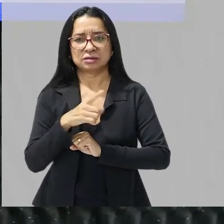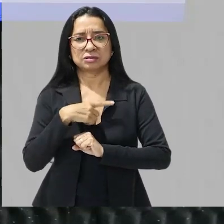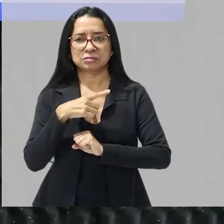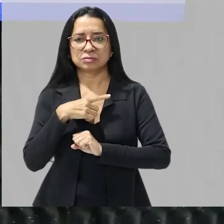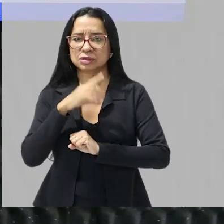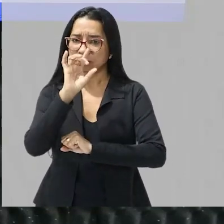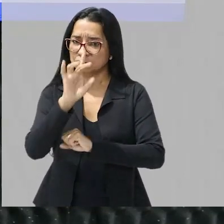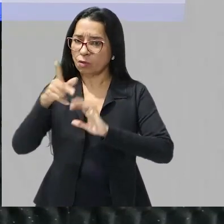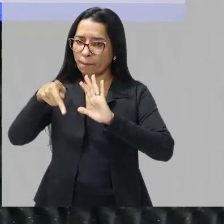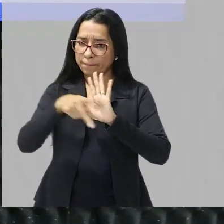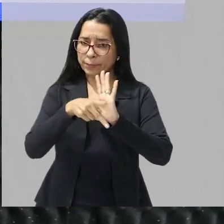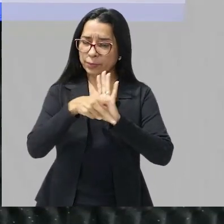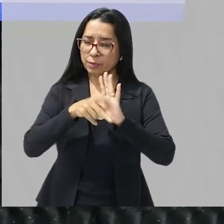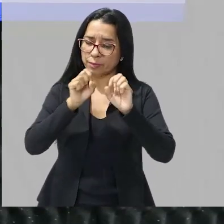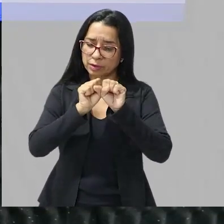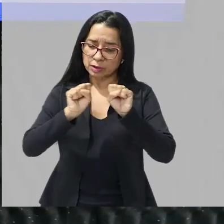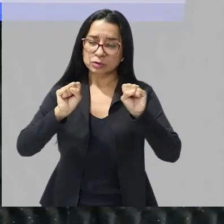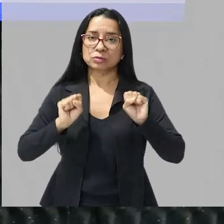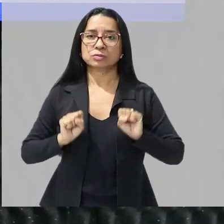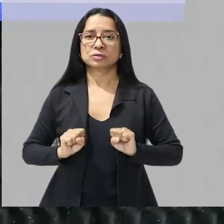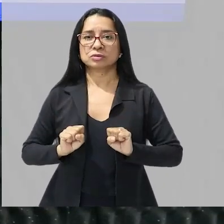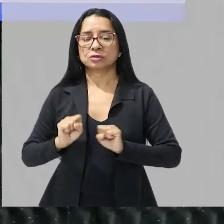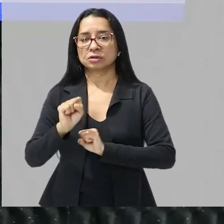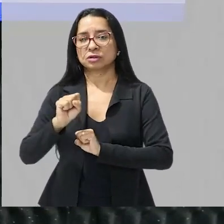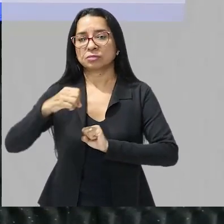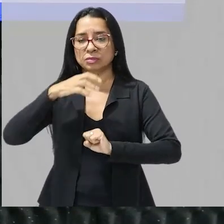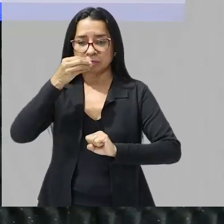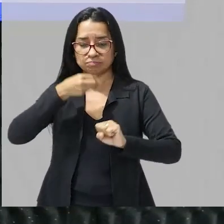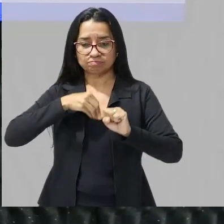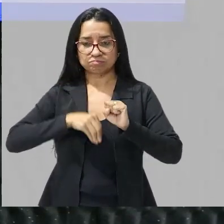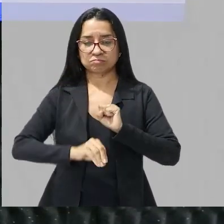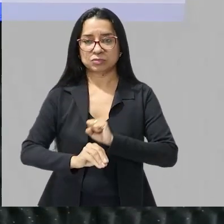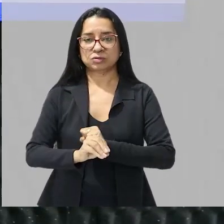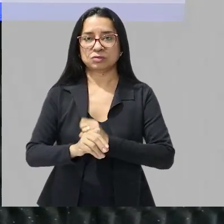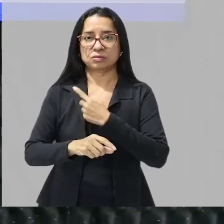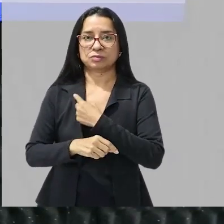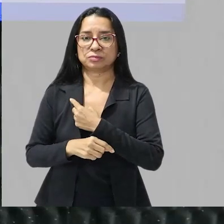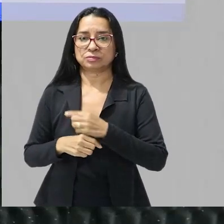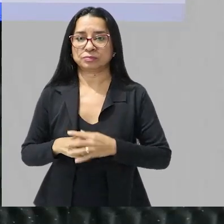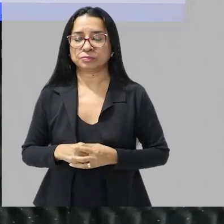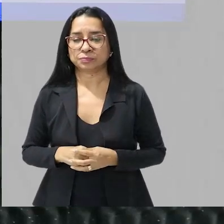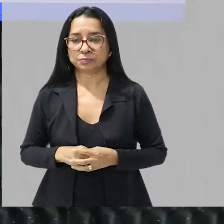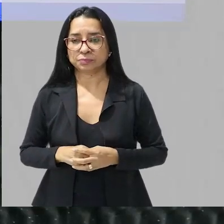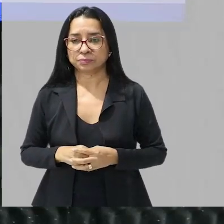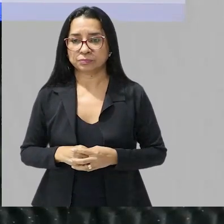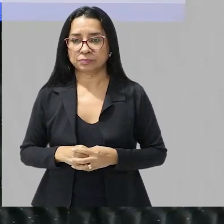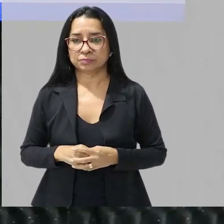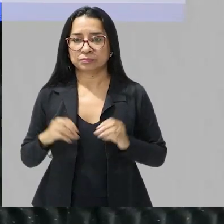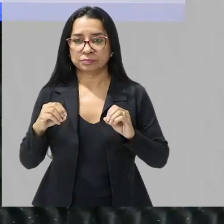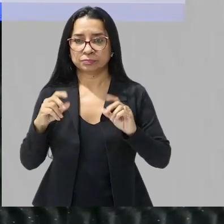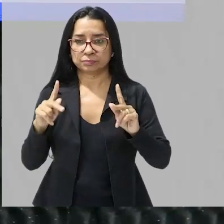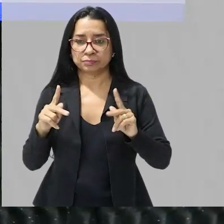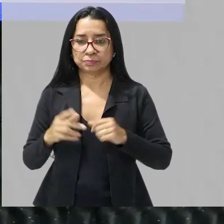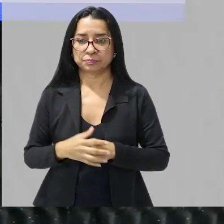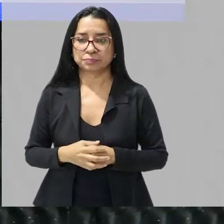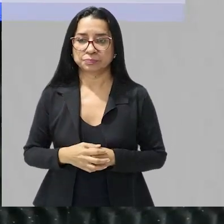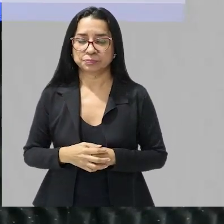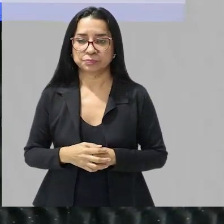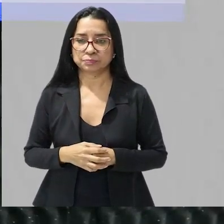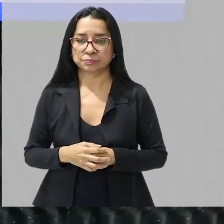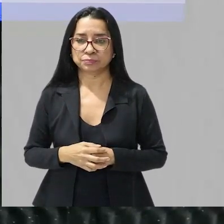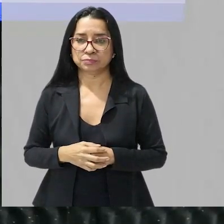do sistema digestório nós vamos ver um pouco sobre isso lá na aula sobre sistema digestório tá pessoal então